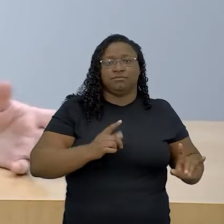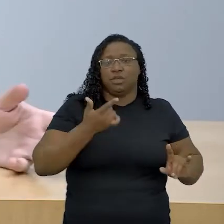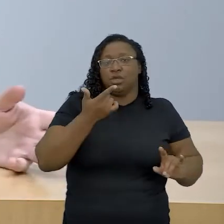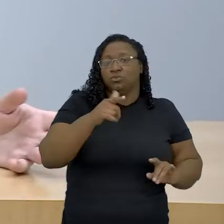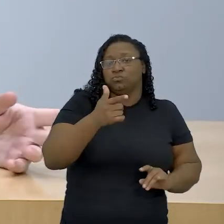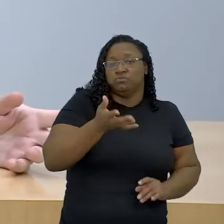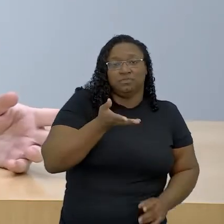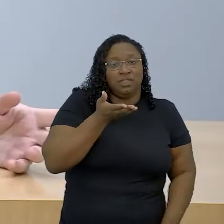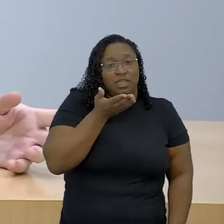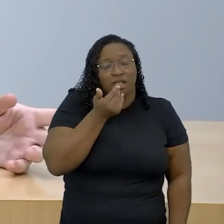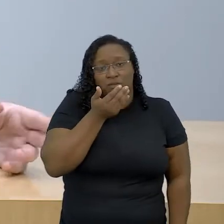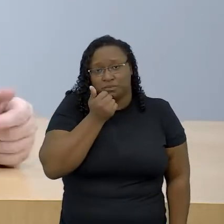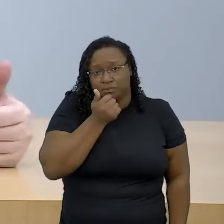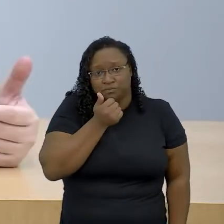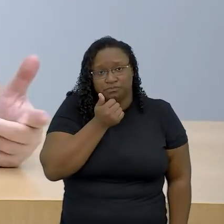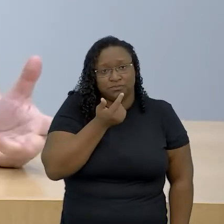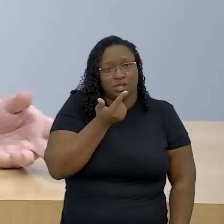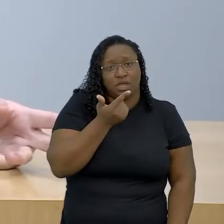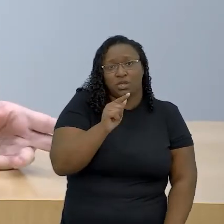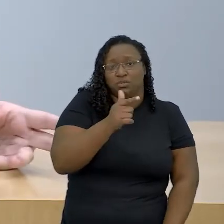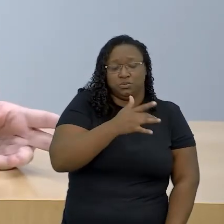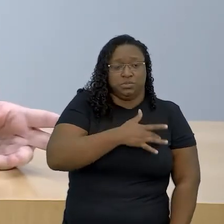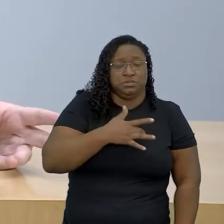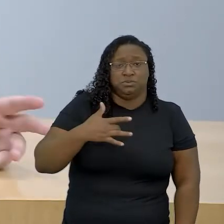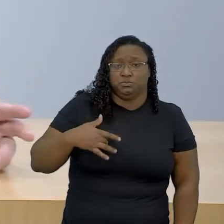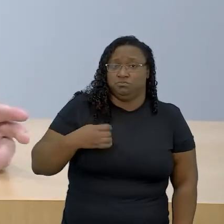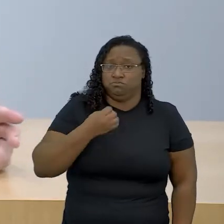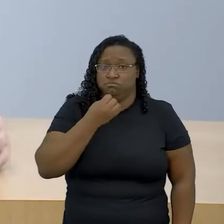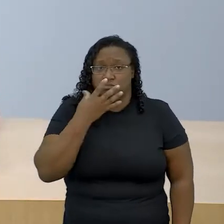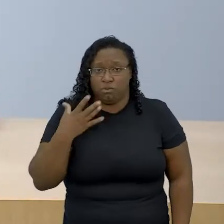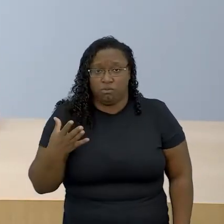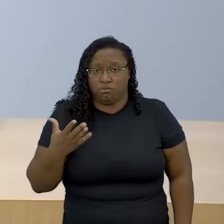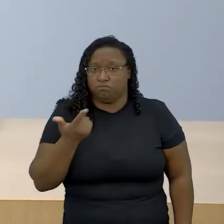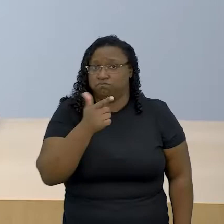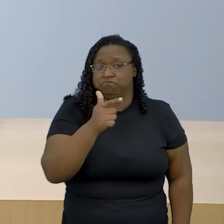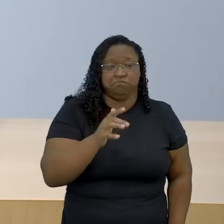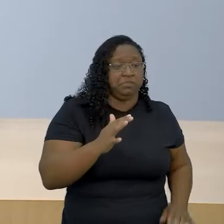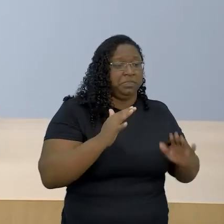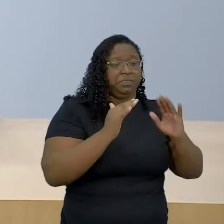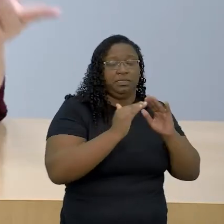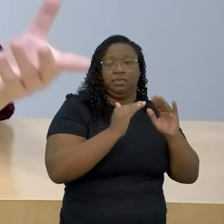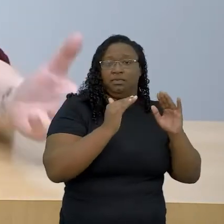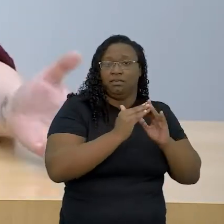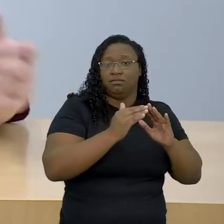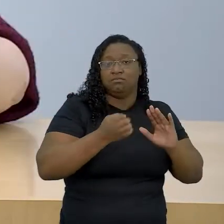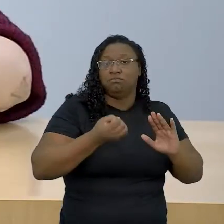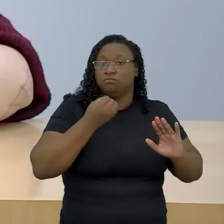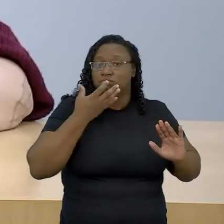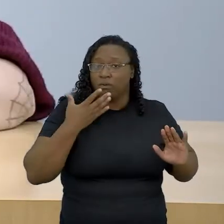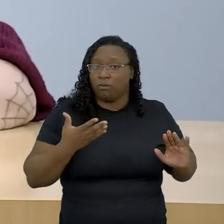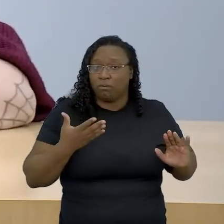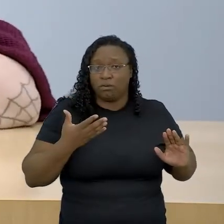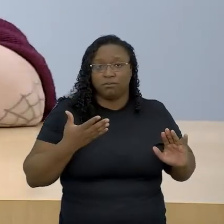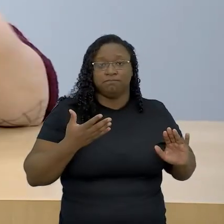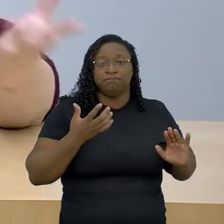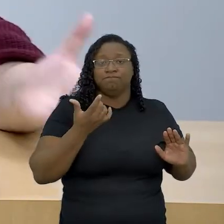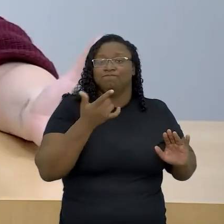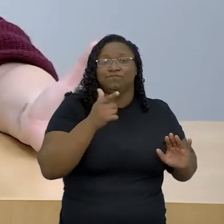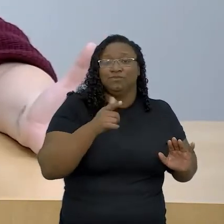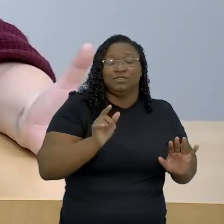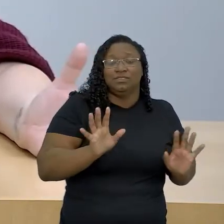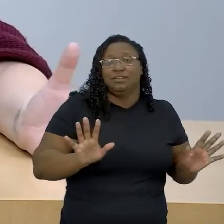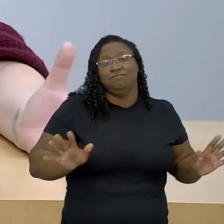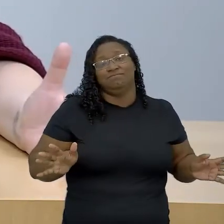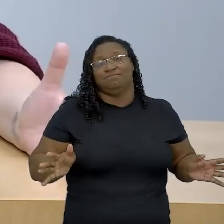tratamento de doenças, sem acesso à moradia digna, sem acesso a serviços de saúde, sem,